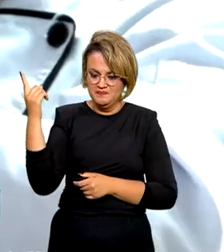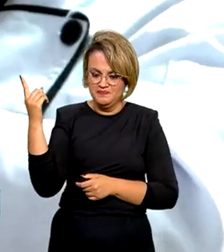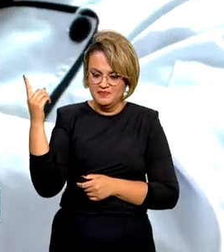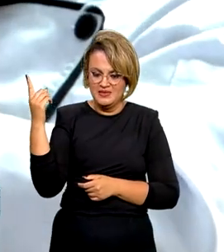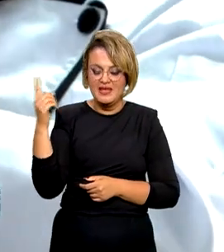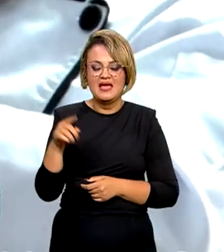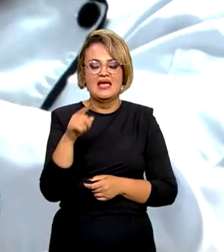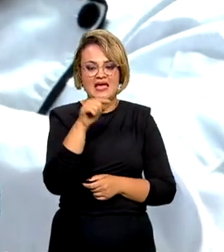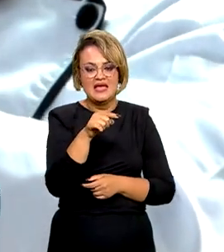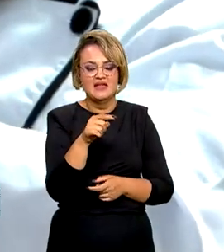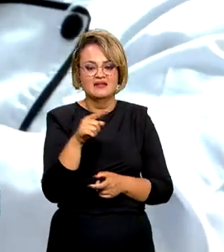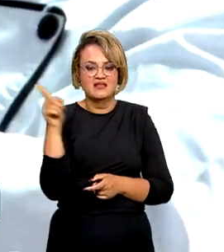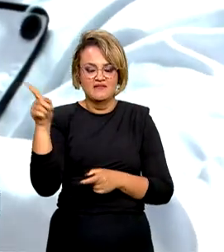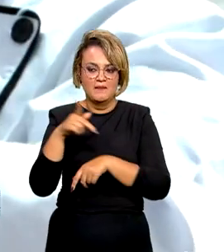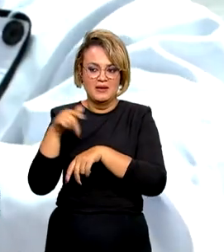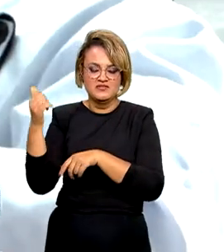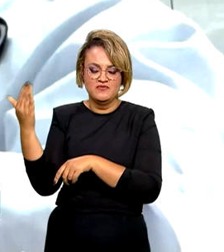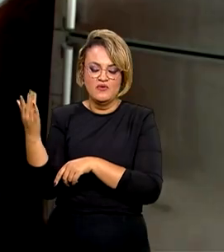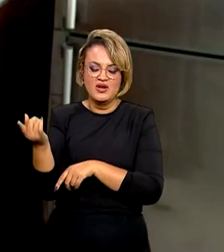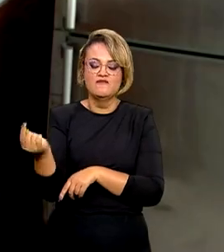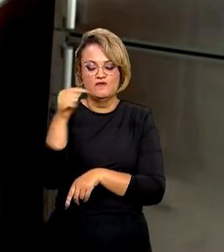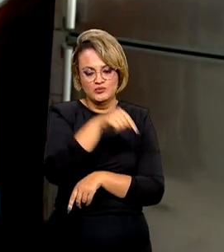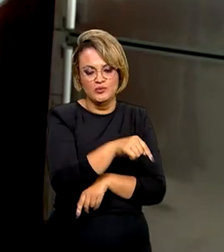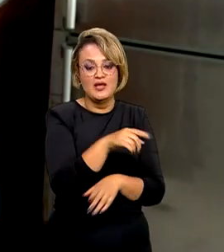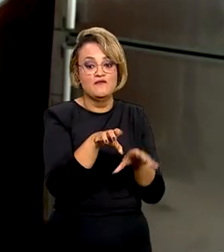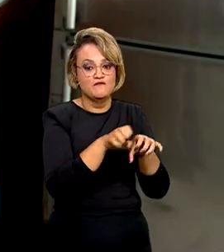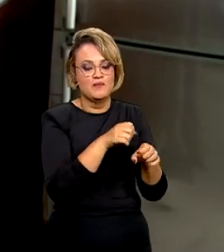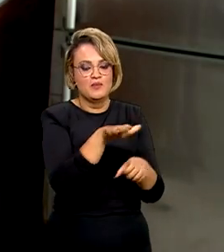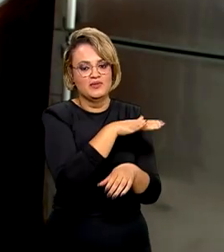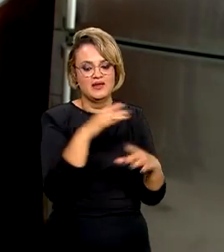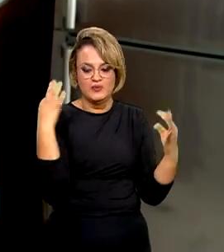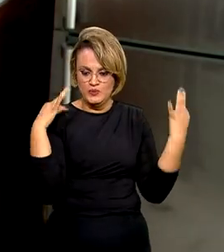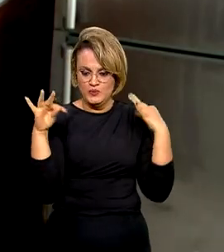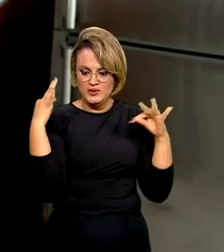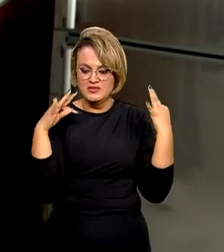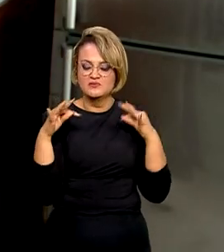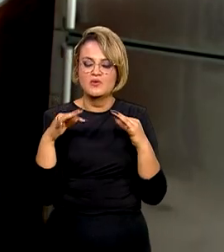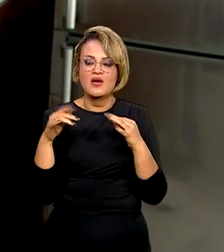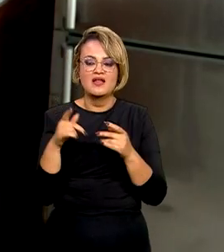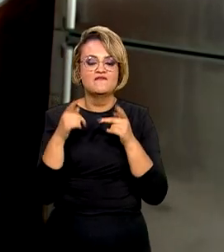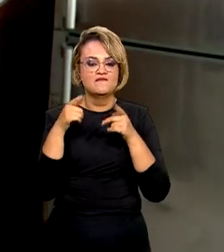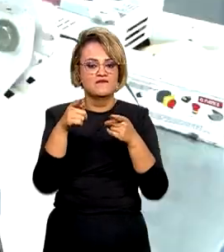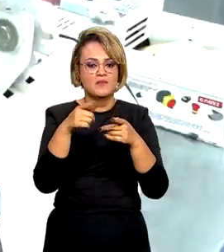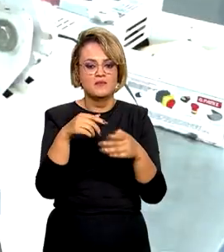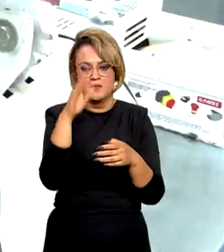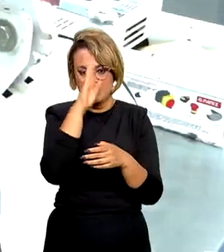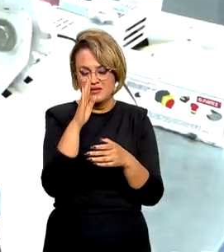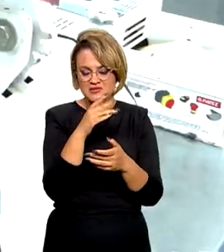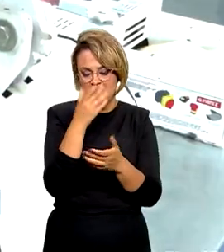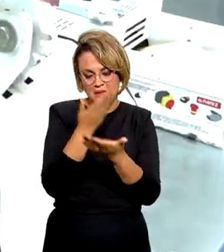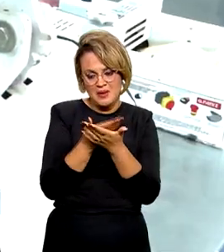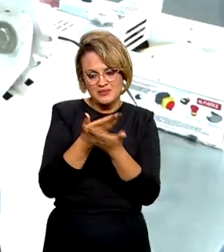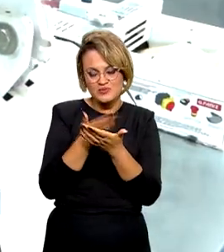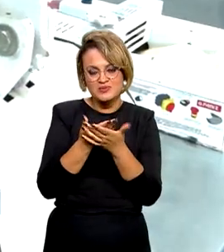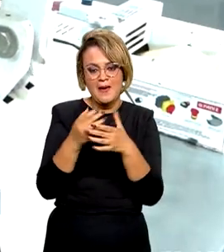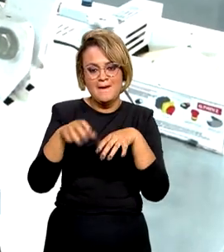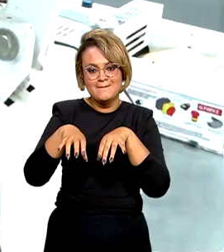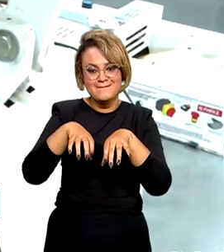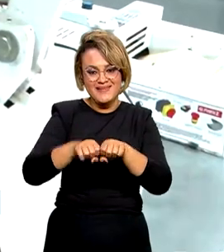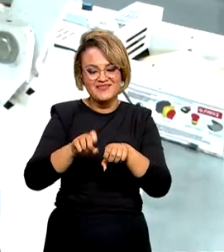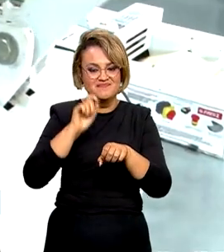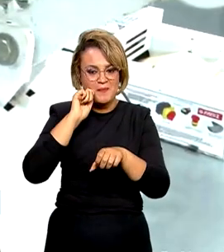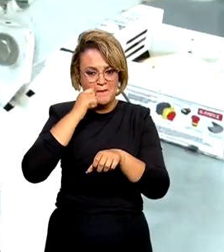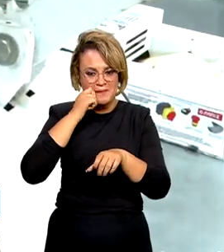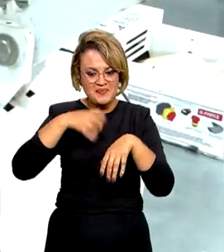Ele saiu do país e voltou. Formado em turismo, ele conta que foi convidado para ir ao Brasil estudar panificação no Senai. No